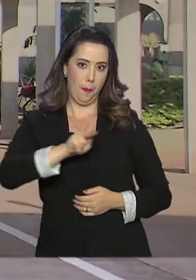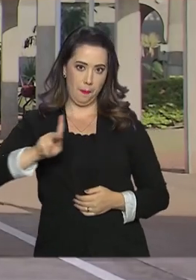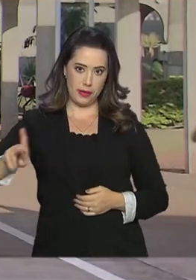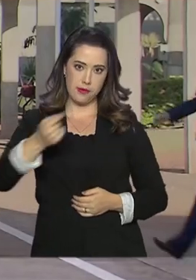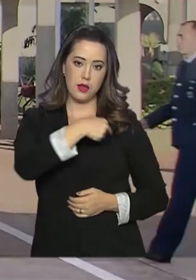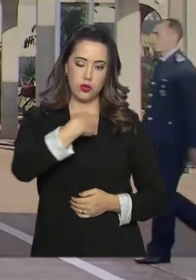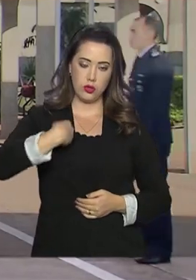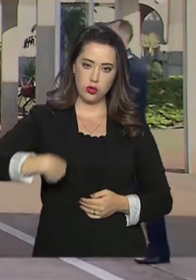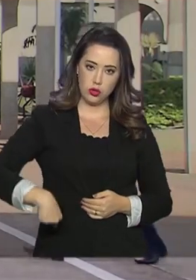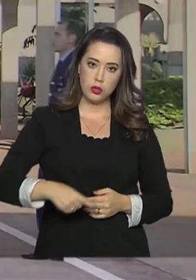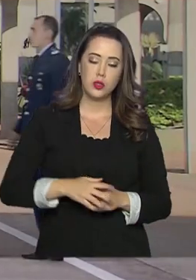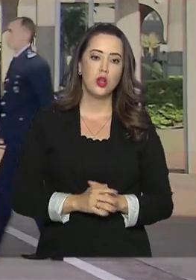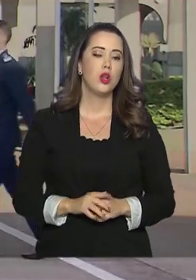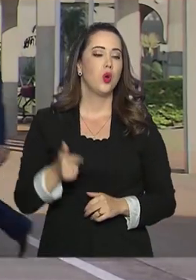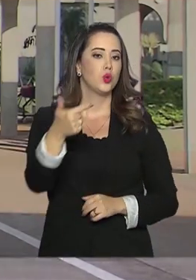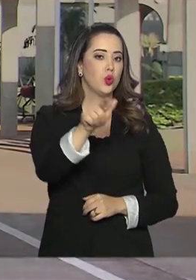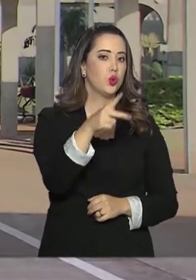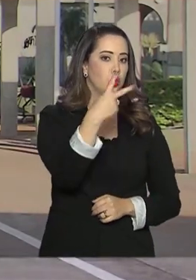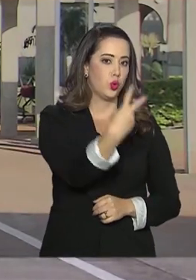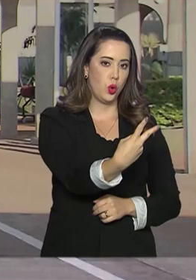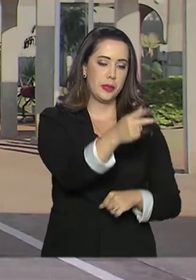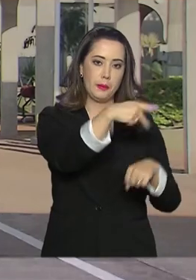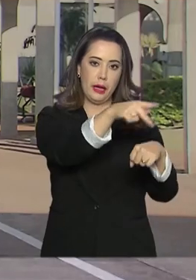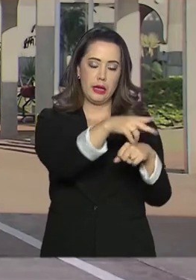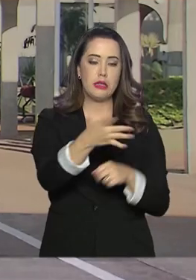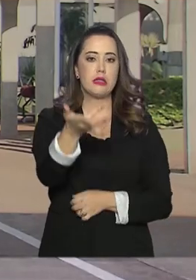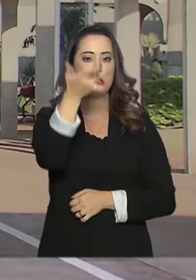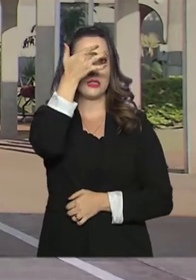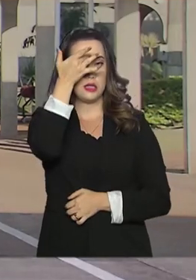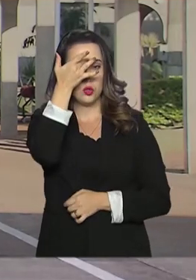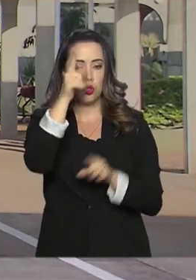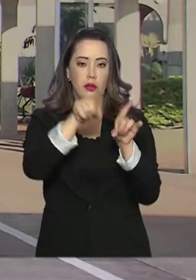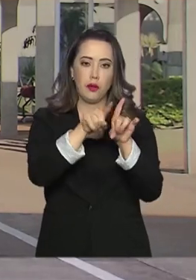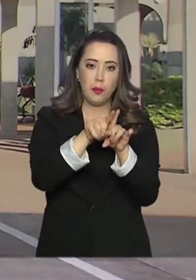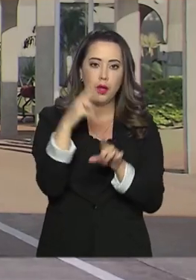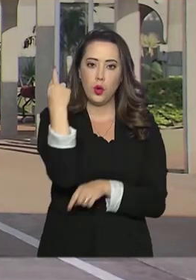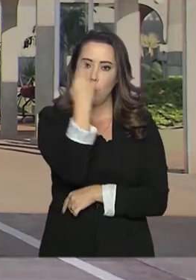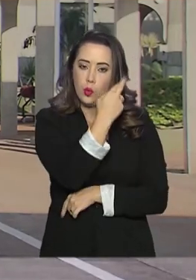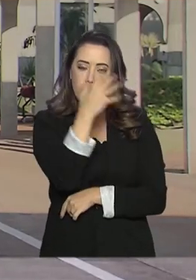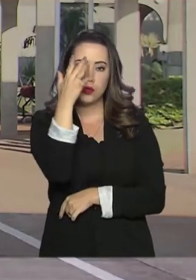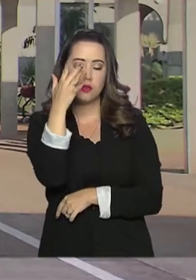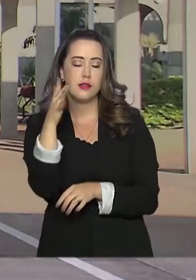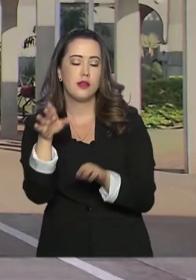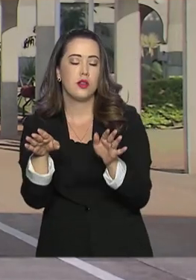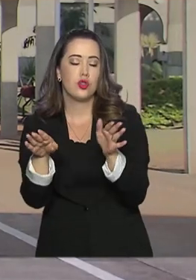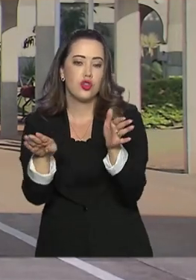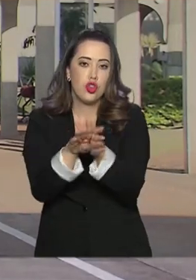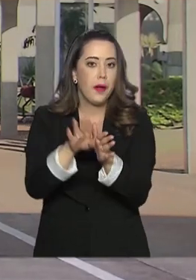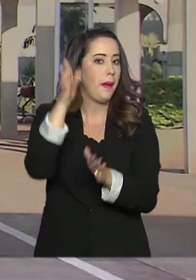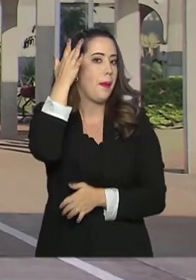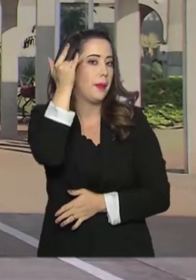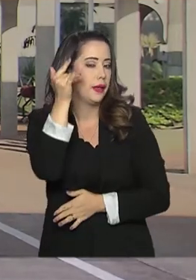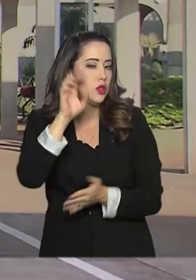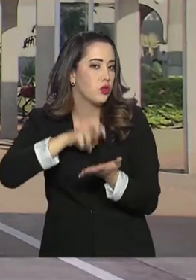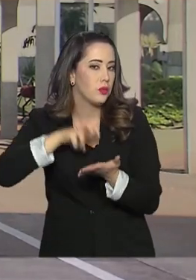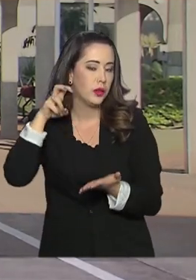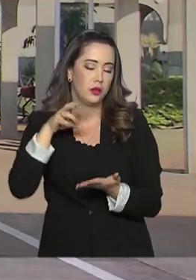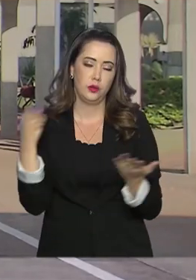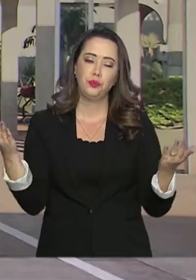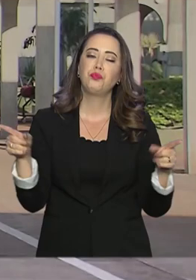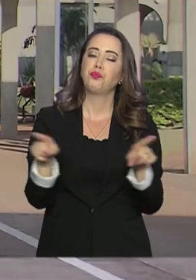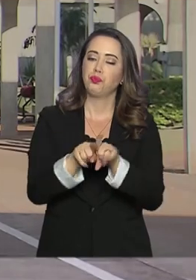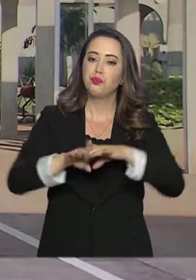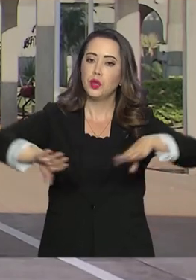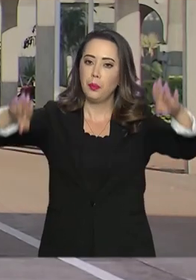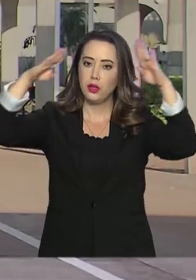Jinping. As outras duas delegações, da Índia e da Rússia, devem chegar amanhã pela manhã. A Força Aérea Brasileira divulgou hoje